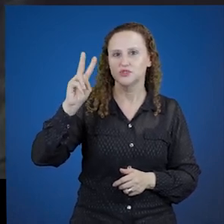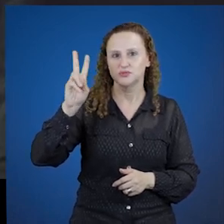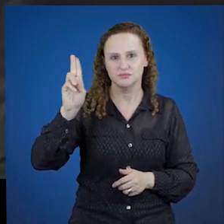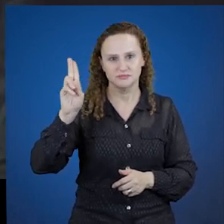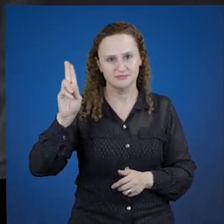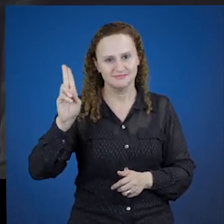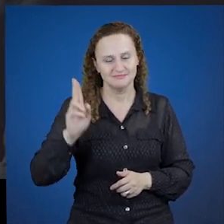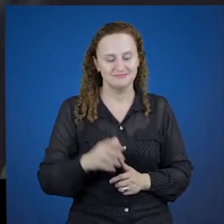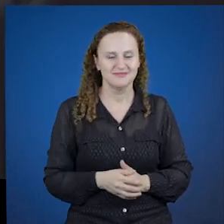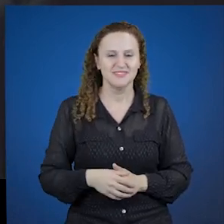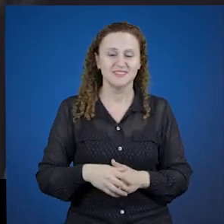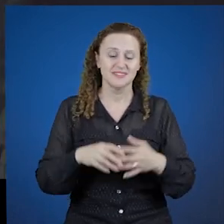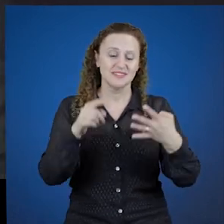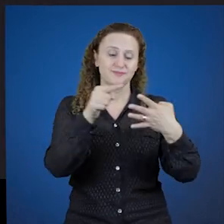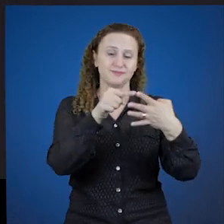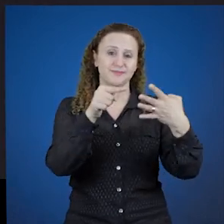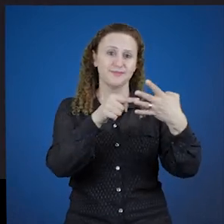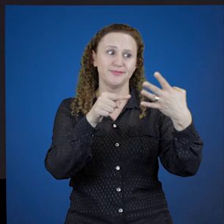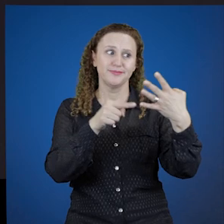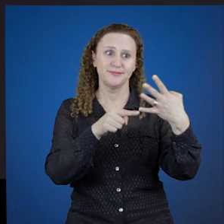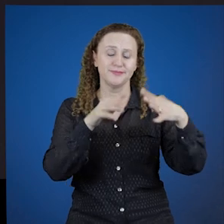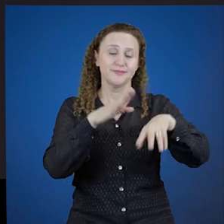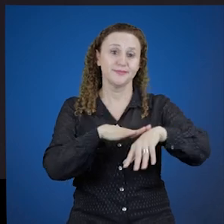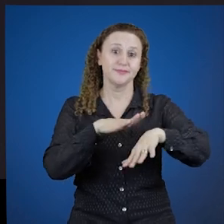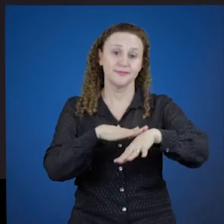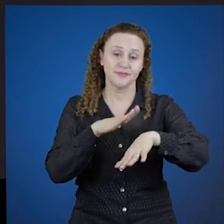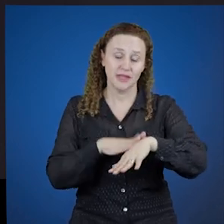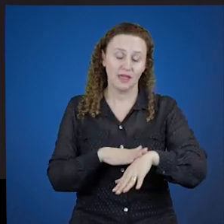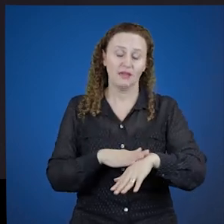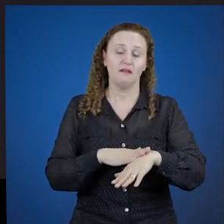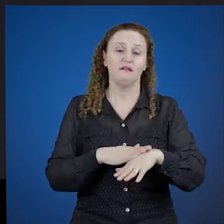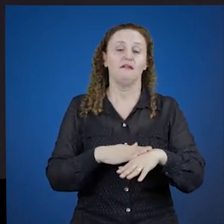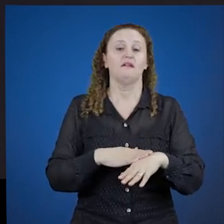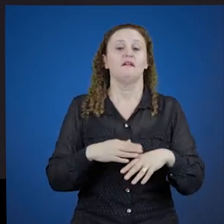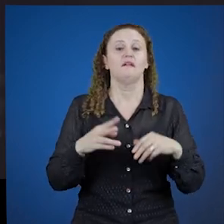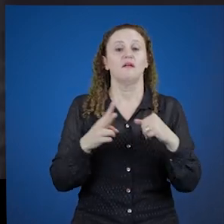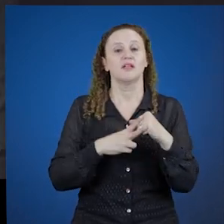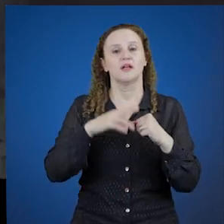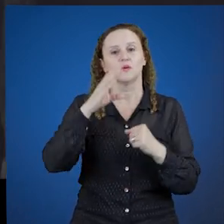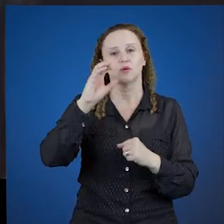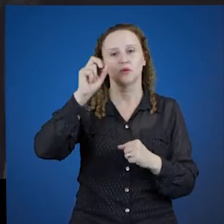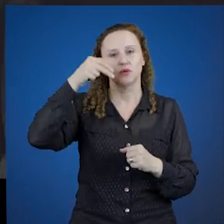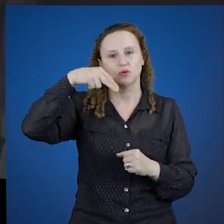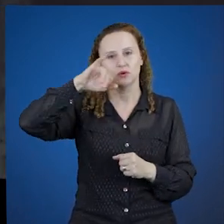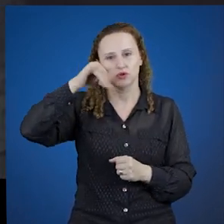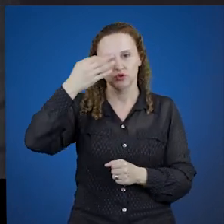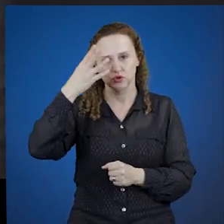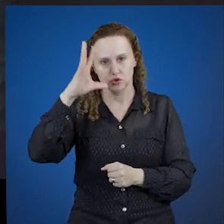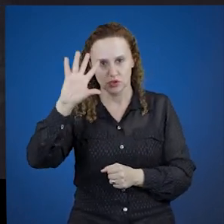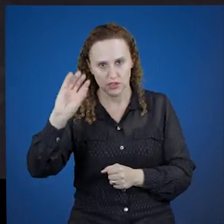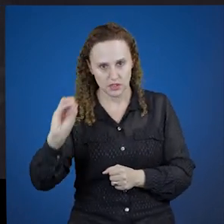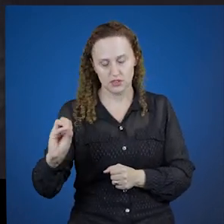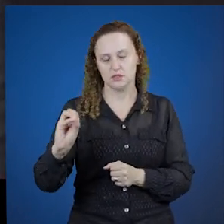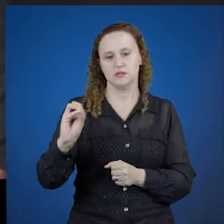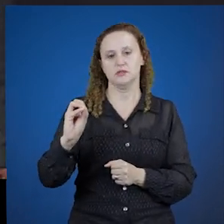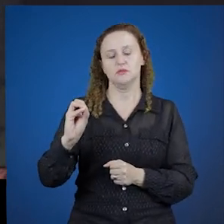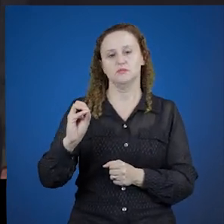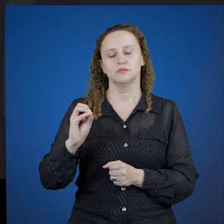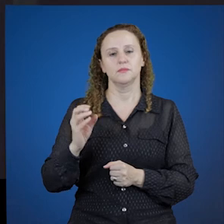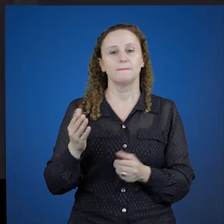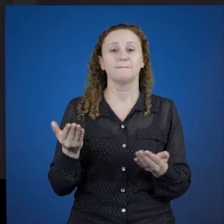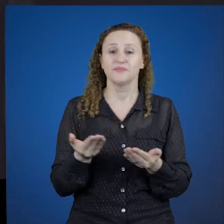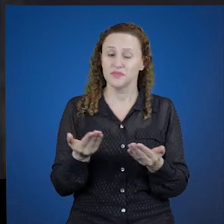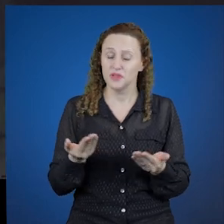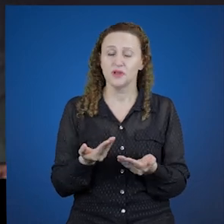quatro tempos, presente do indicativo, pretérito imperfeito, pretérito perfeito, e futuro do presente,